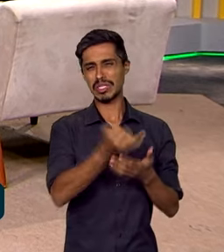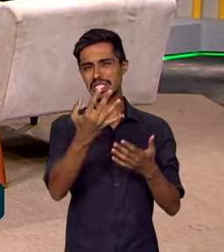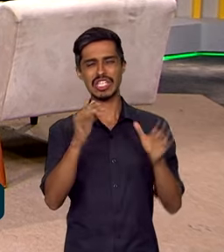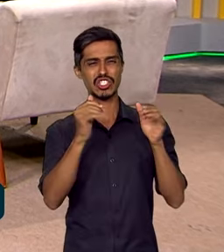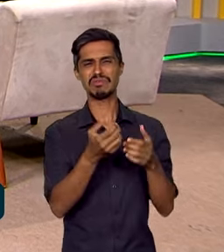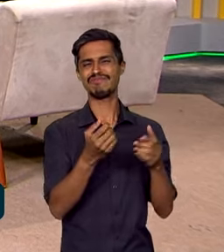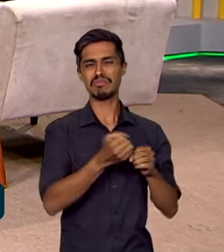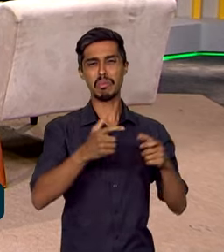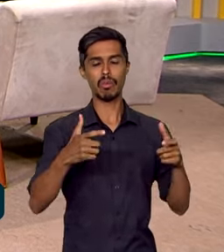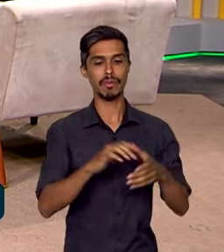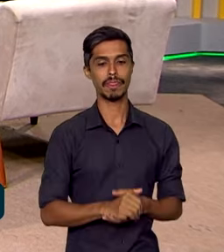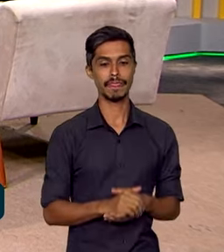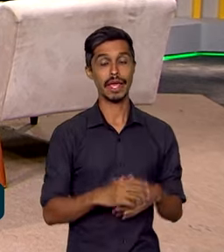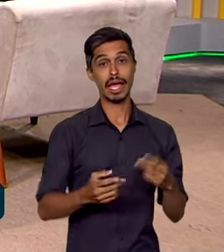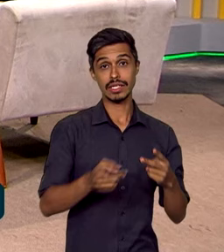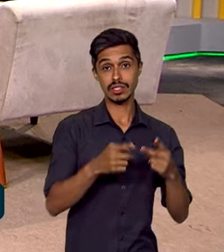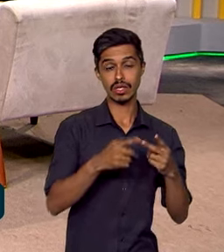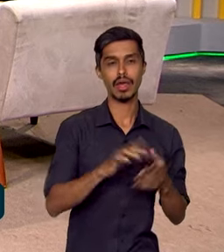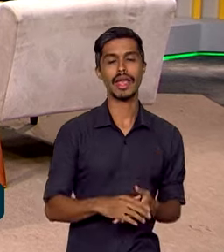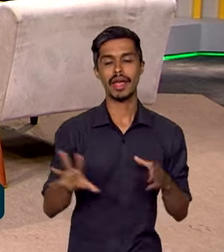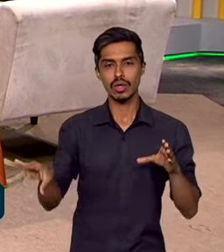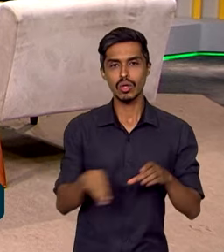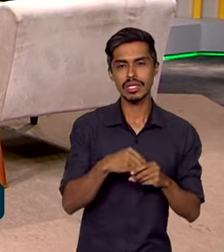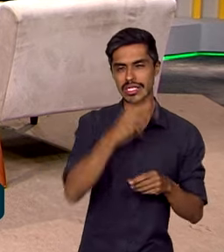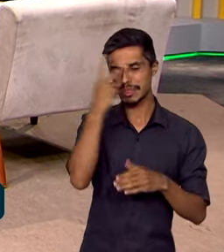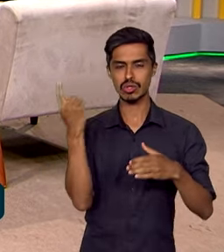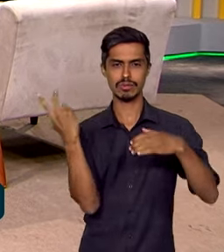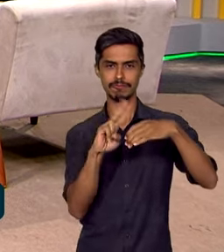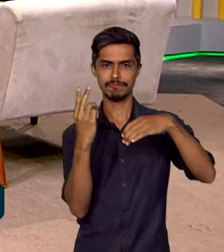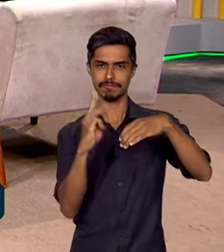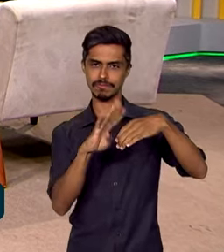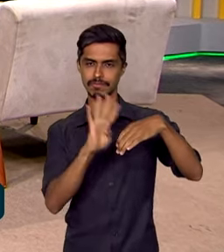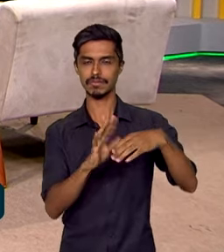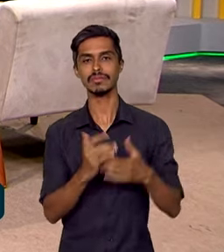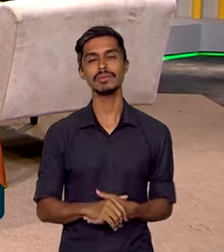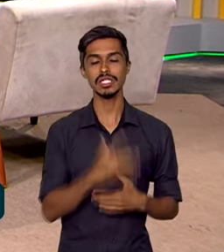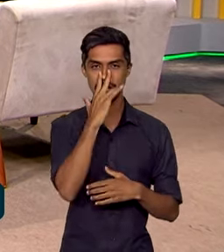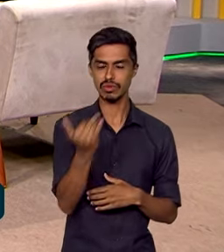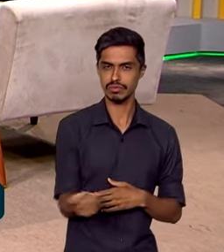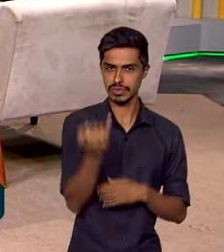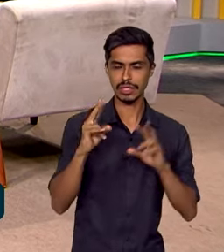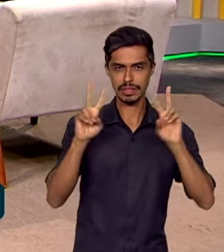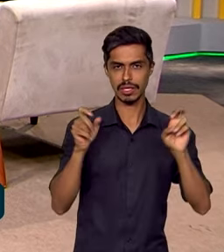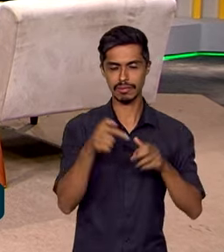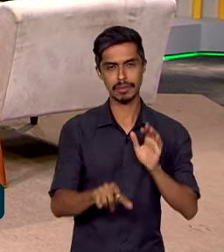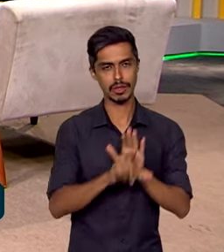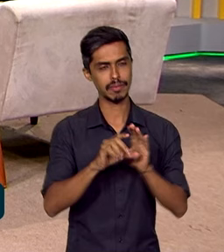renda. A segunda é a inclusão dos quilombolas, que eu acho que isso também é um ponto importante da lei.